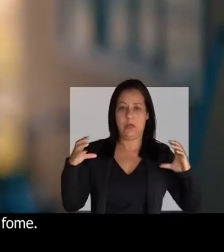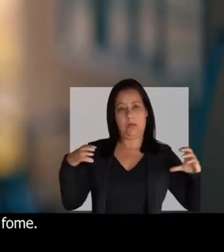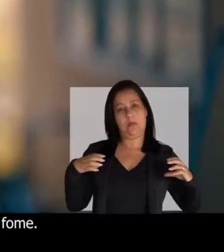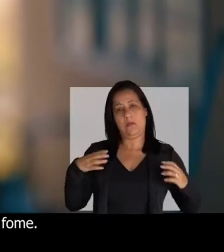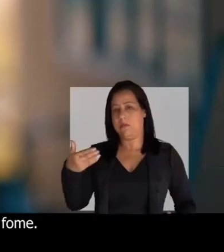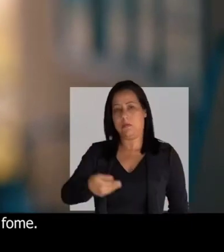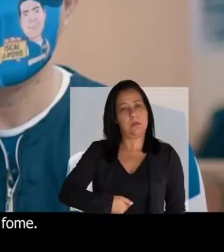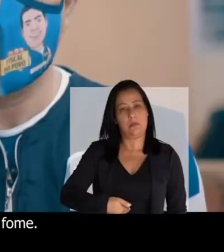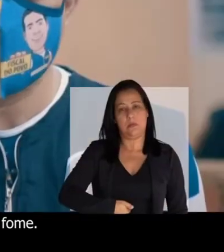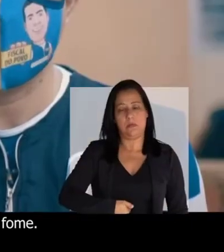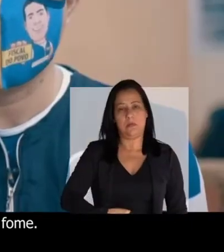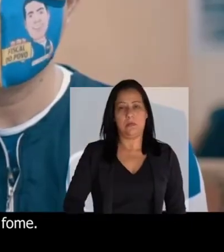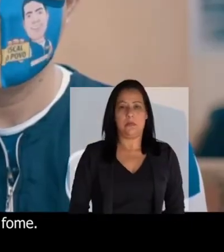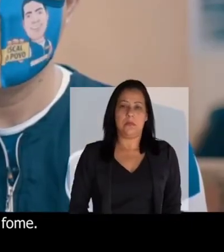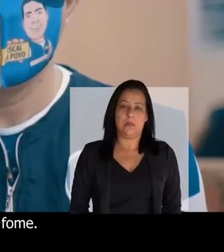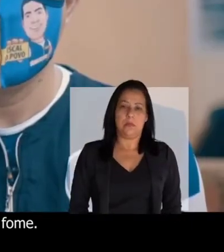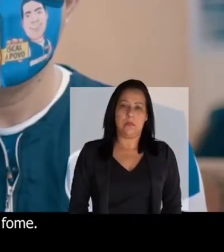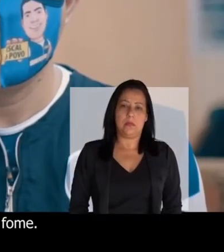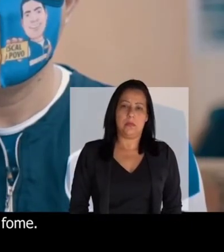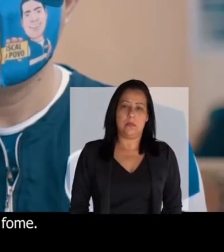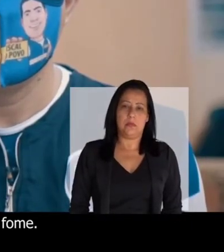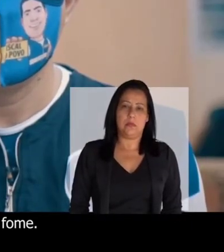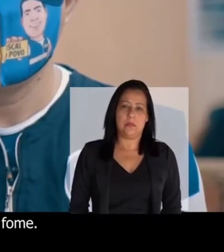ninguém na minha cidade faça fome.